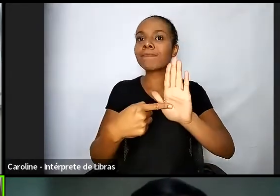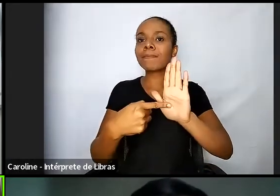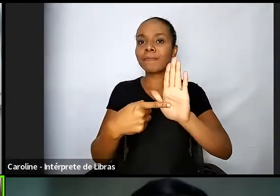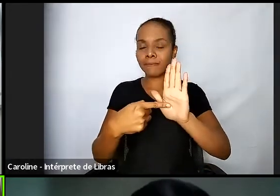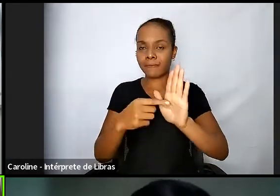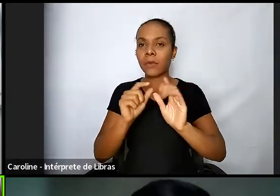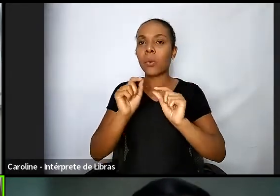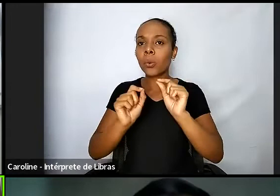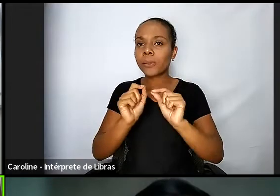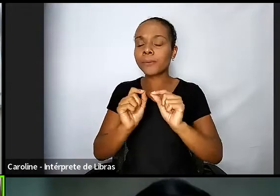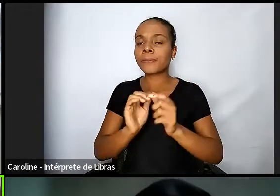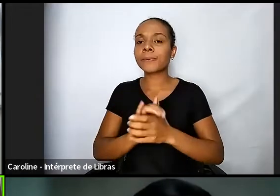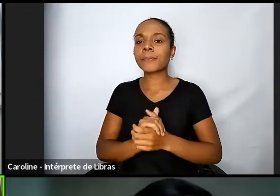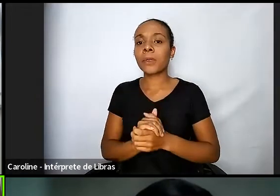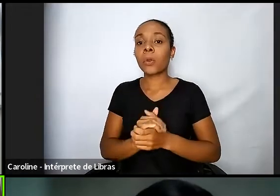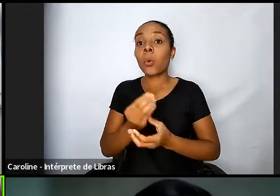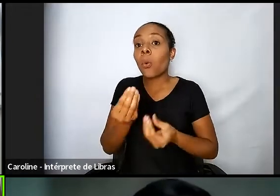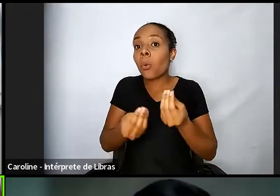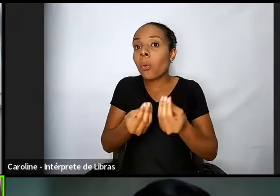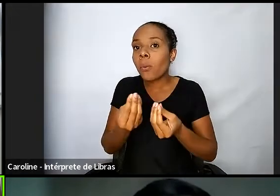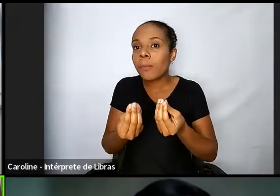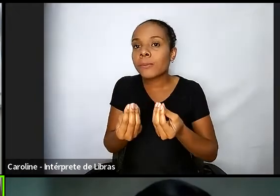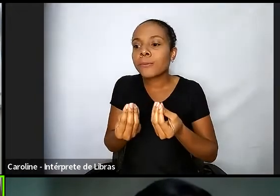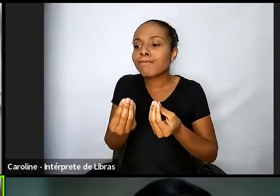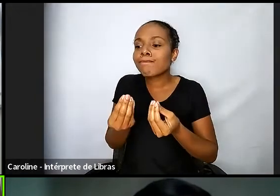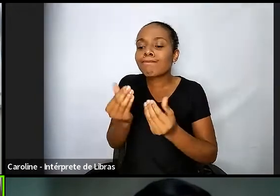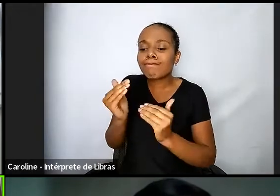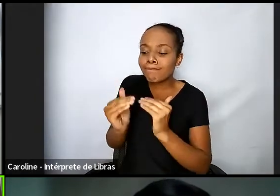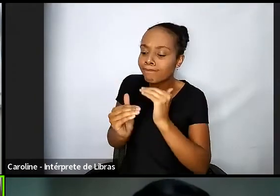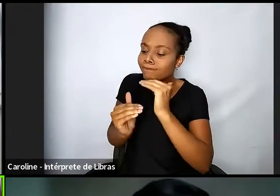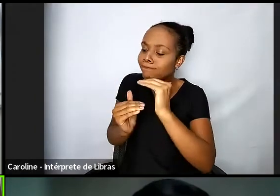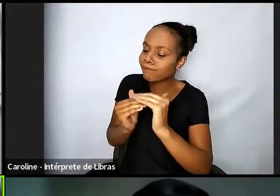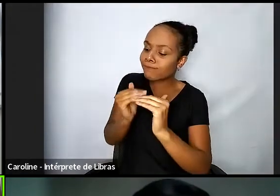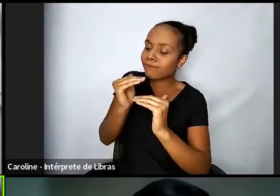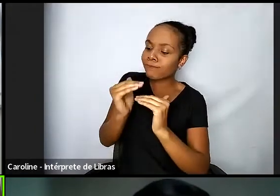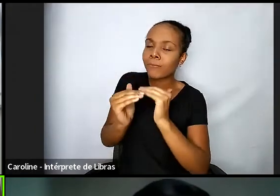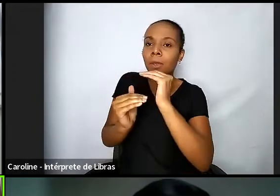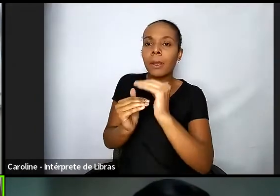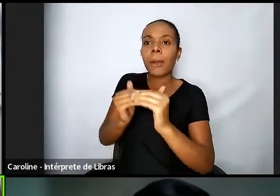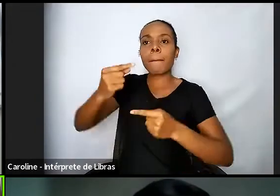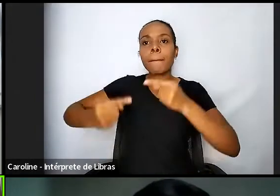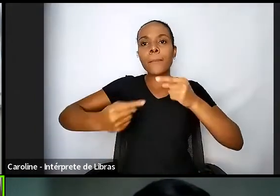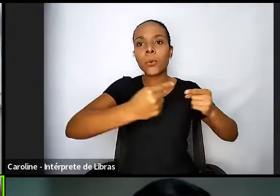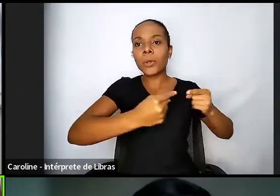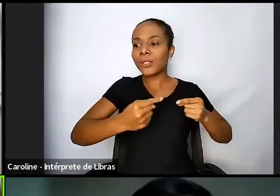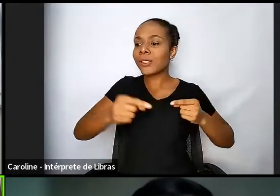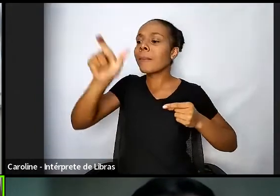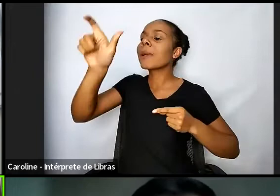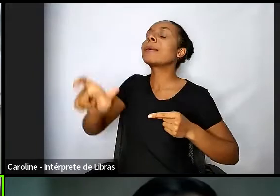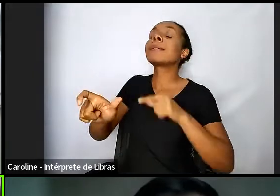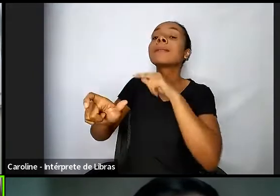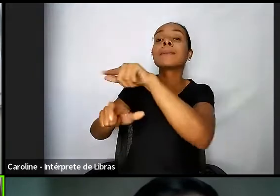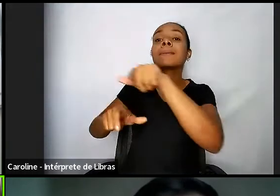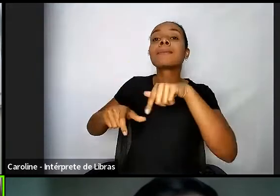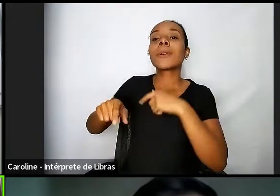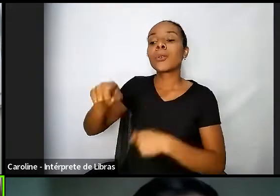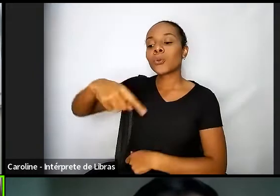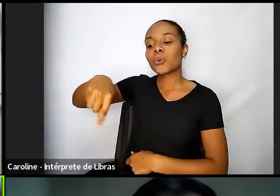e construir essa política a partir de quem são essas pessoas em situação de rua.